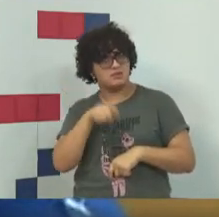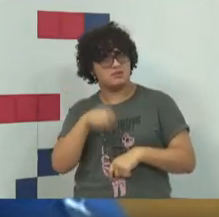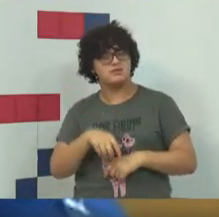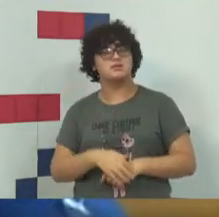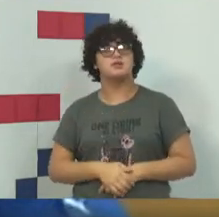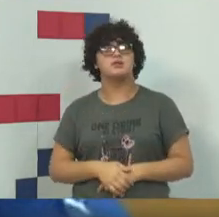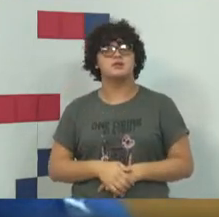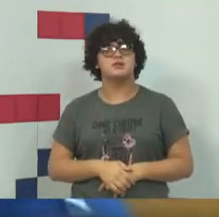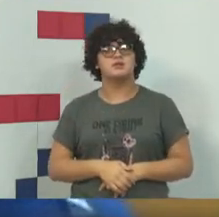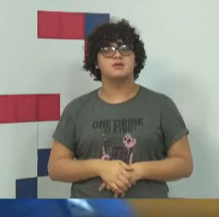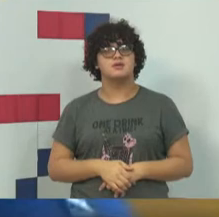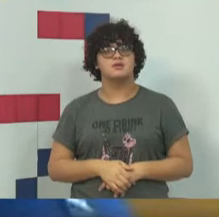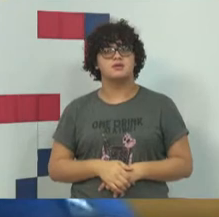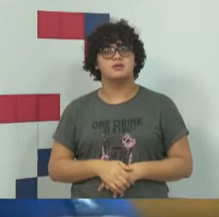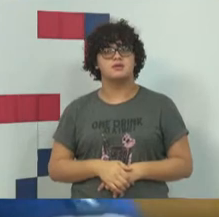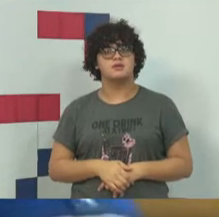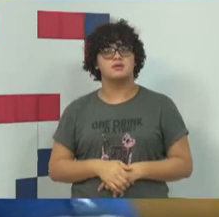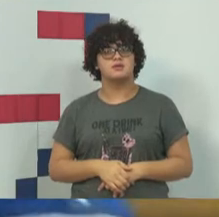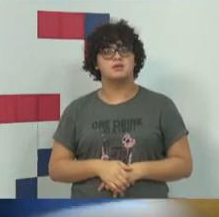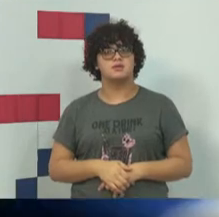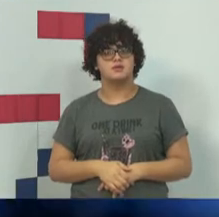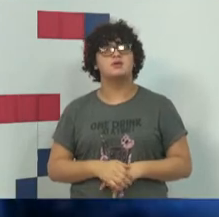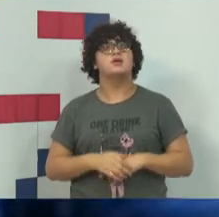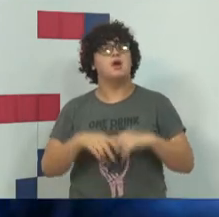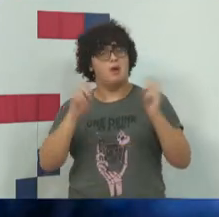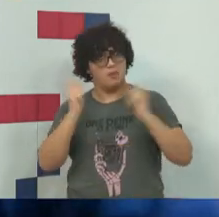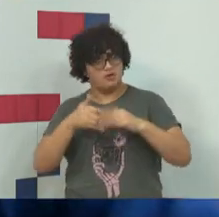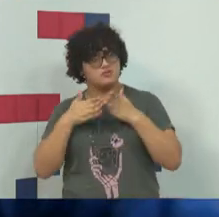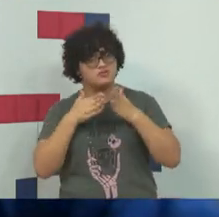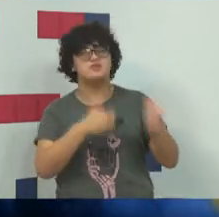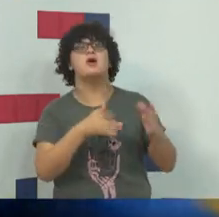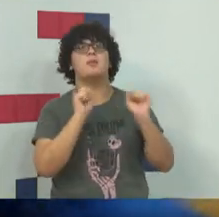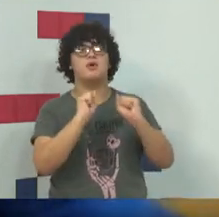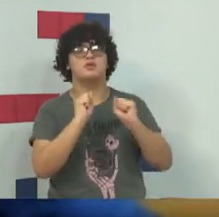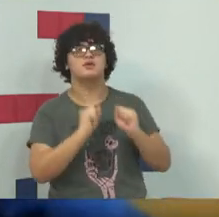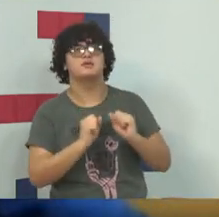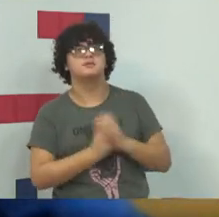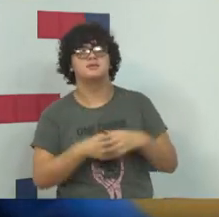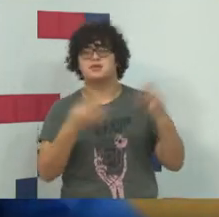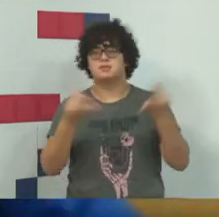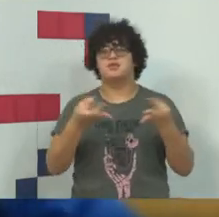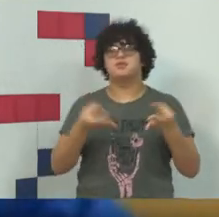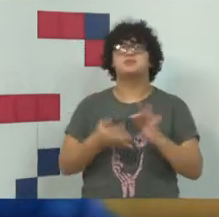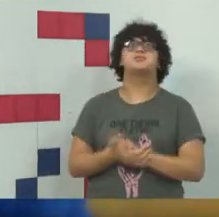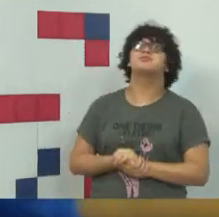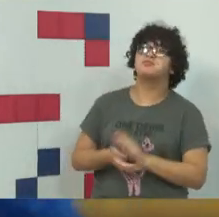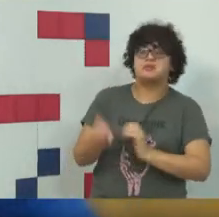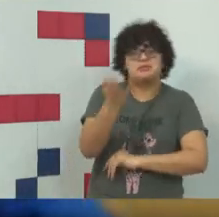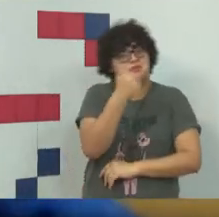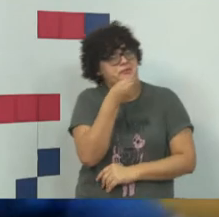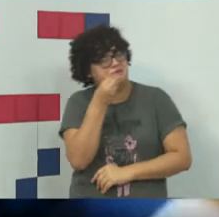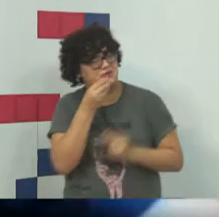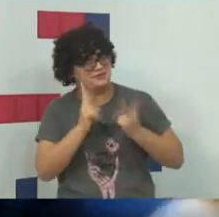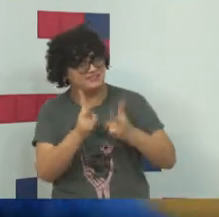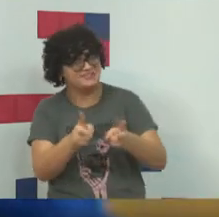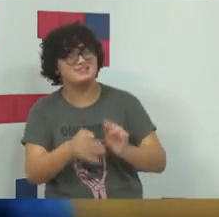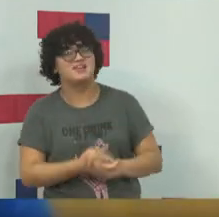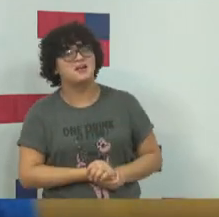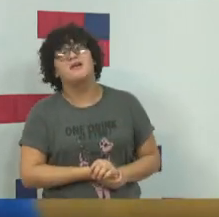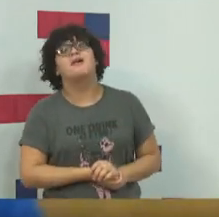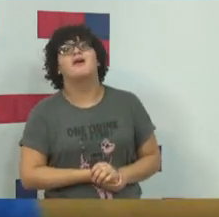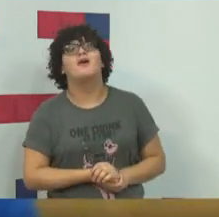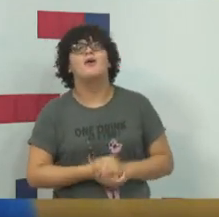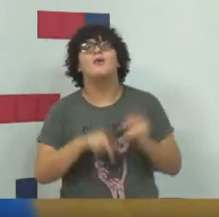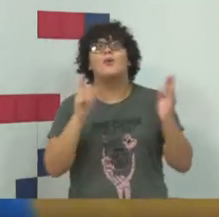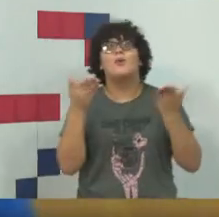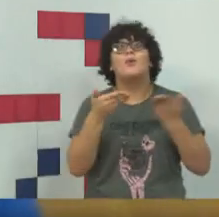Tá, tudo bem, pode prosseguir. Perfeito, bom, vamos lá, então, o que que